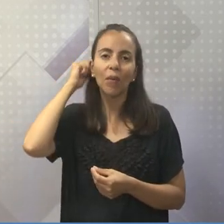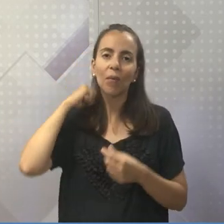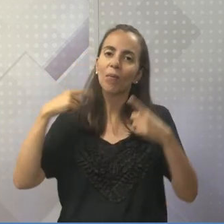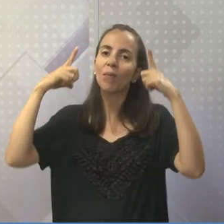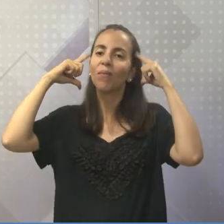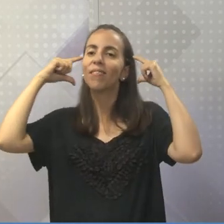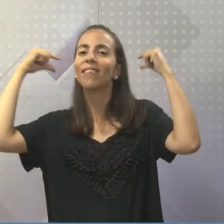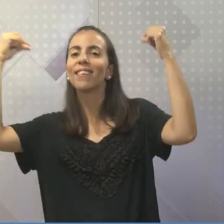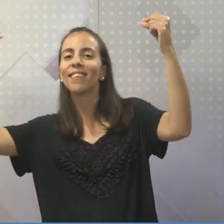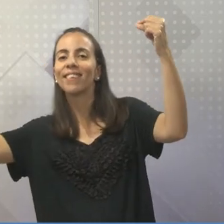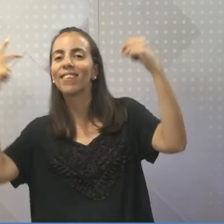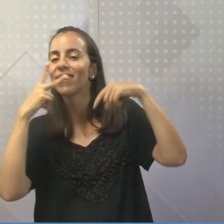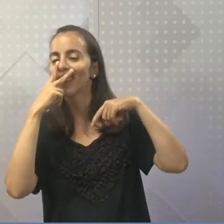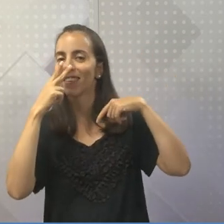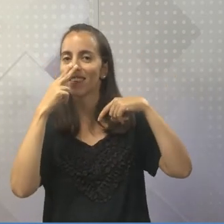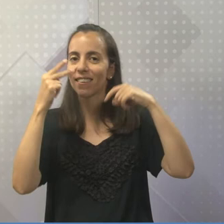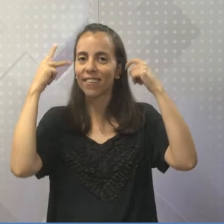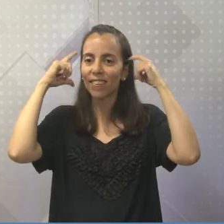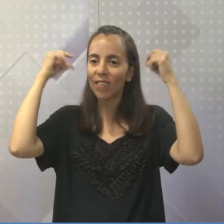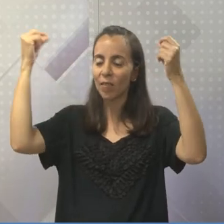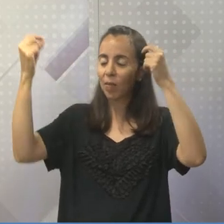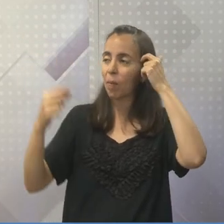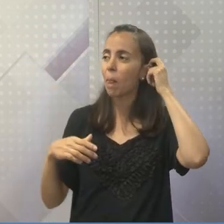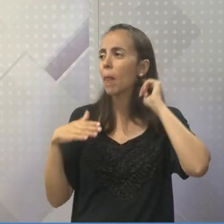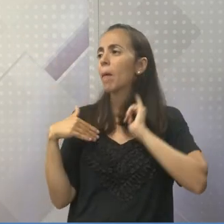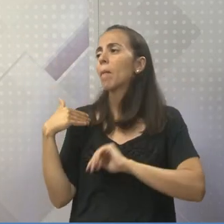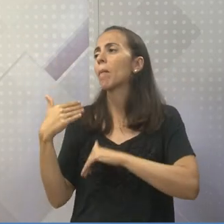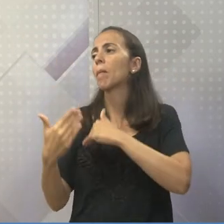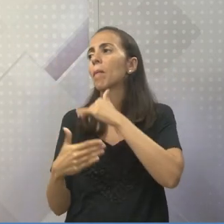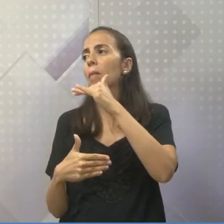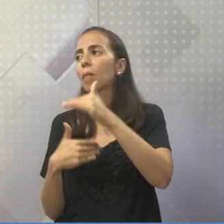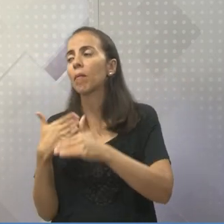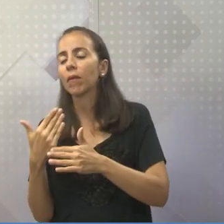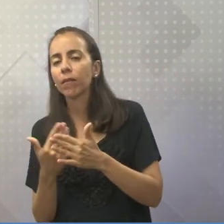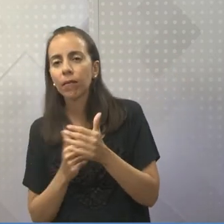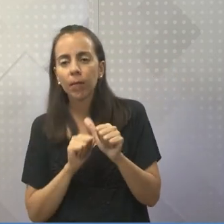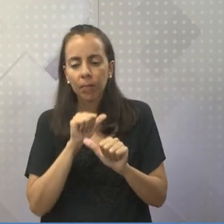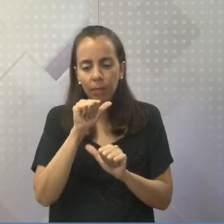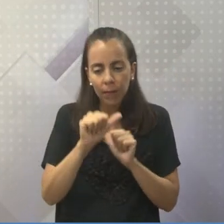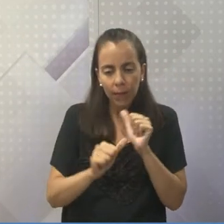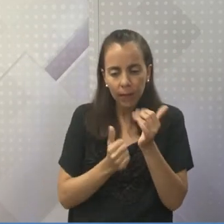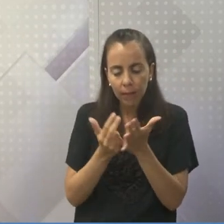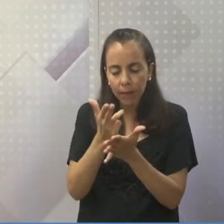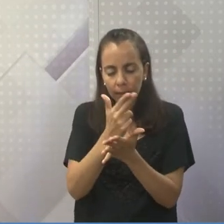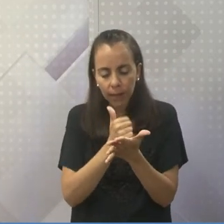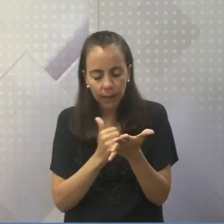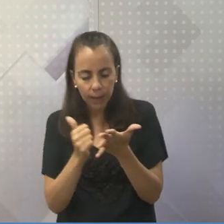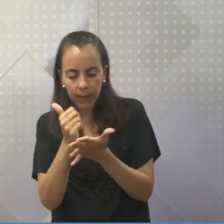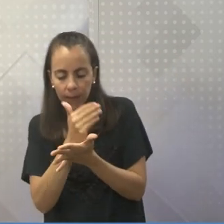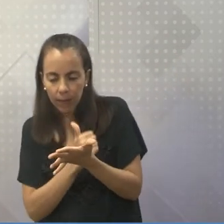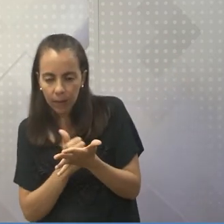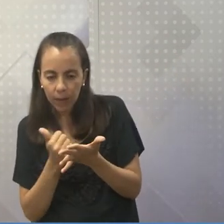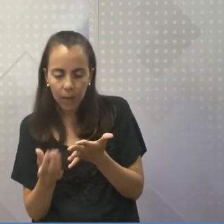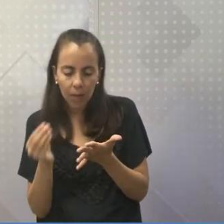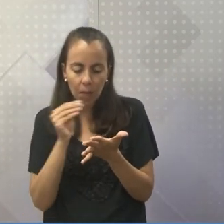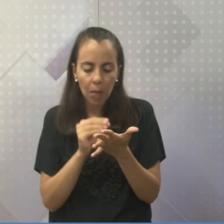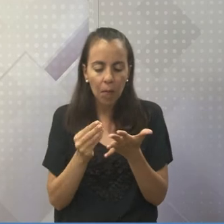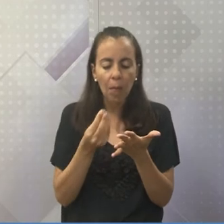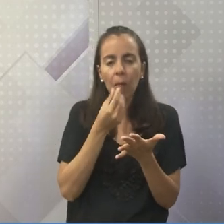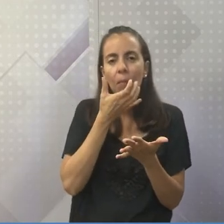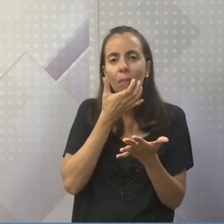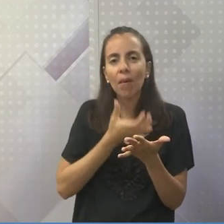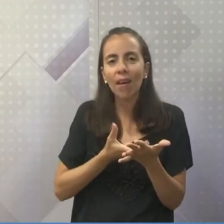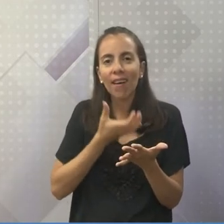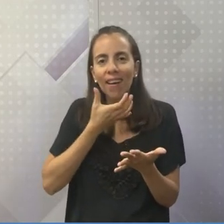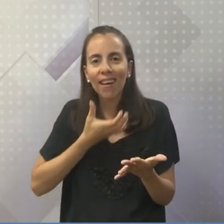era bem o que a gente conhece hoje. Mas depois de um tempo, ele foi aprimorando o desenho, foi colocando barba branca.